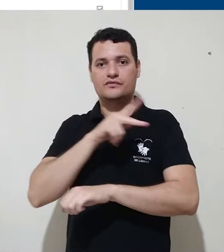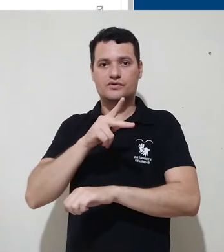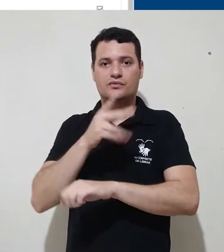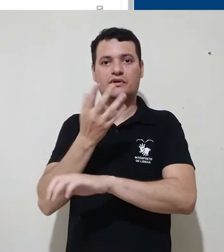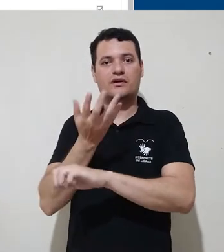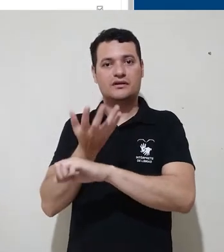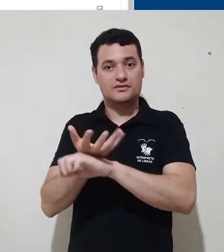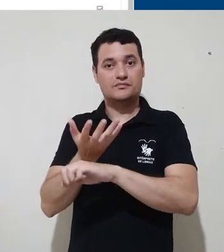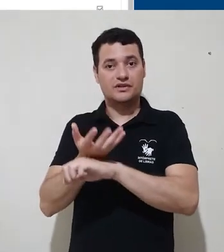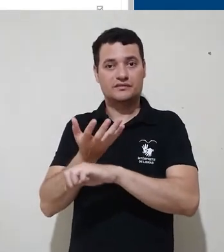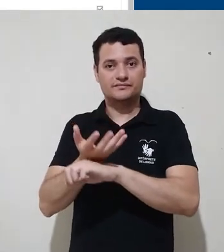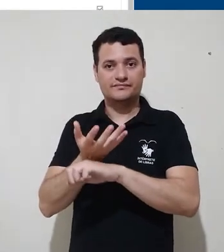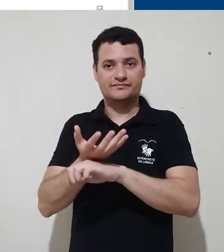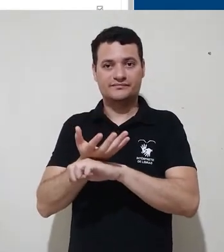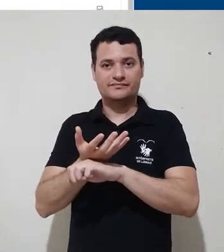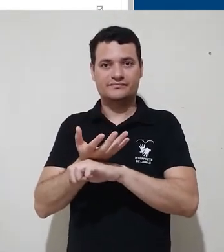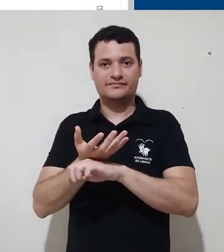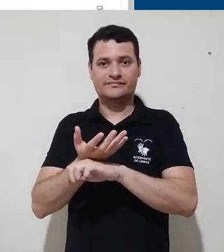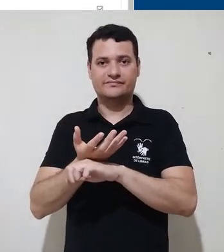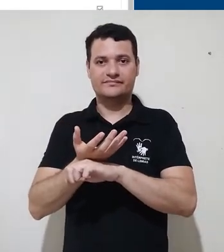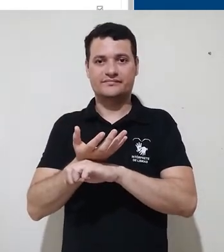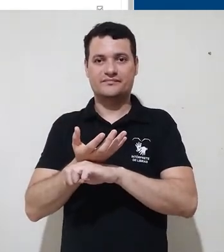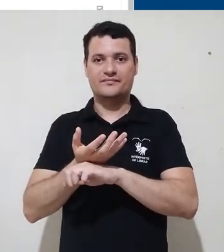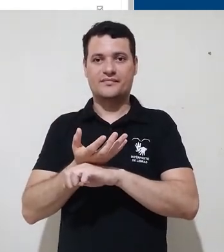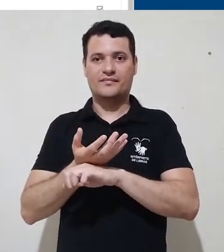E dentro da disciplina, no caso o curso,